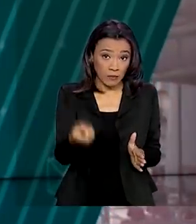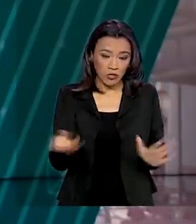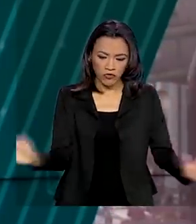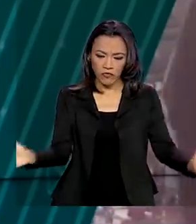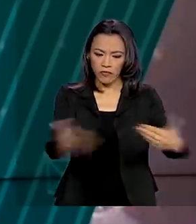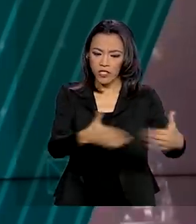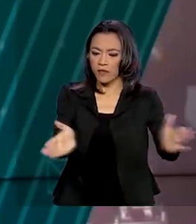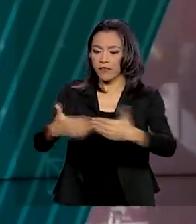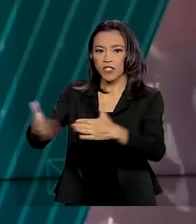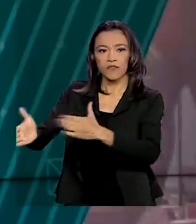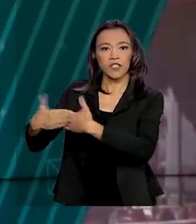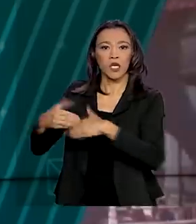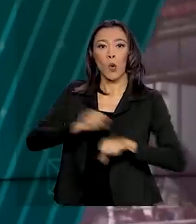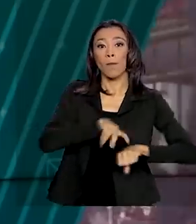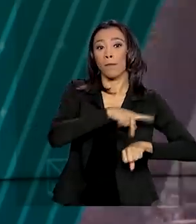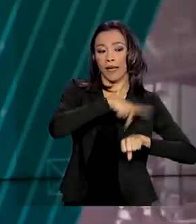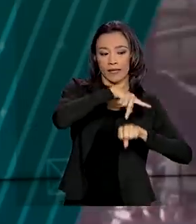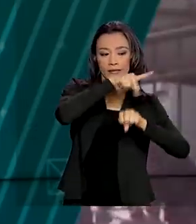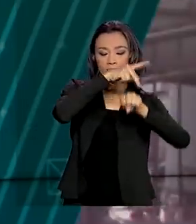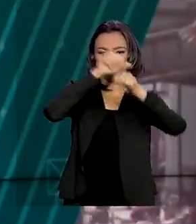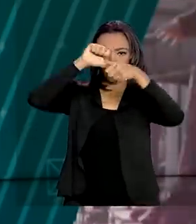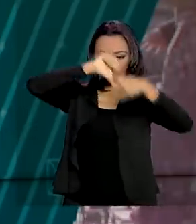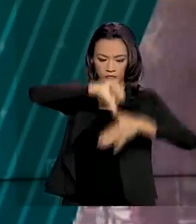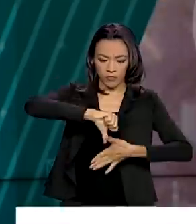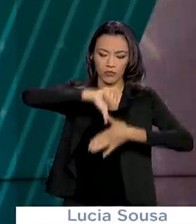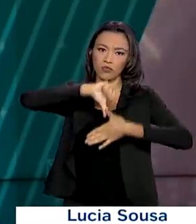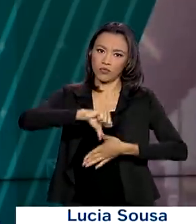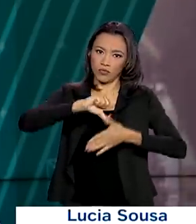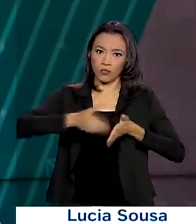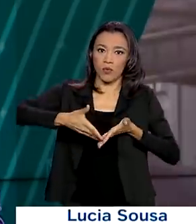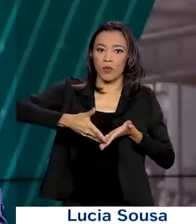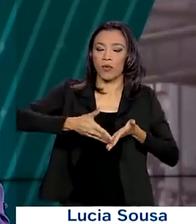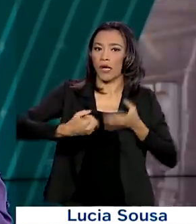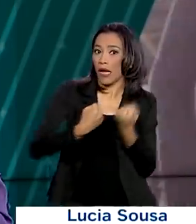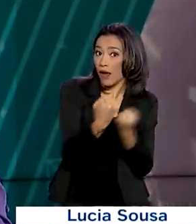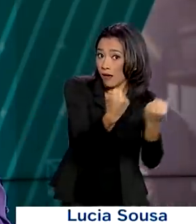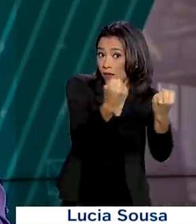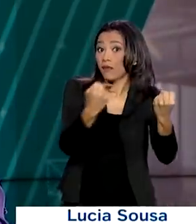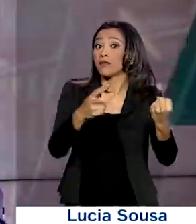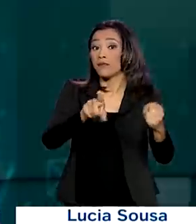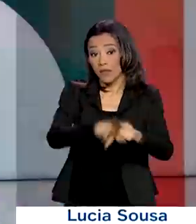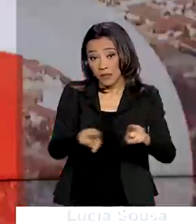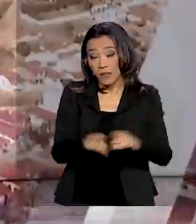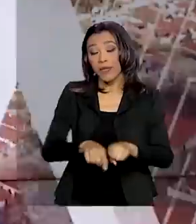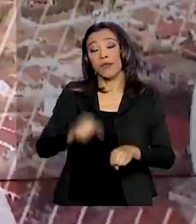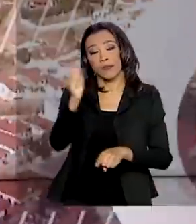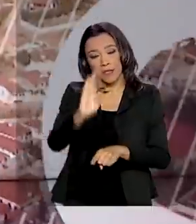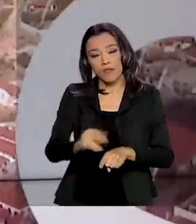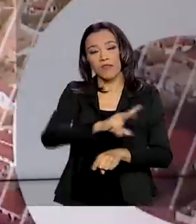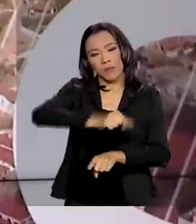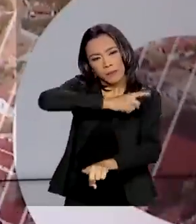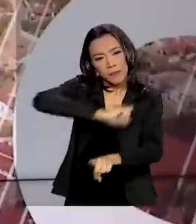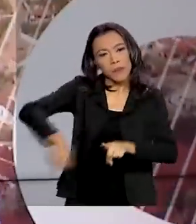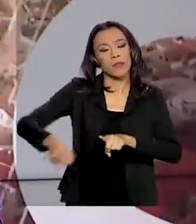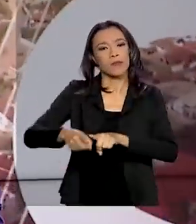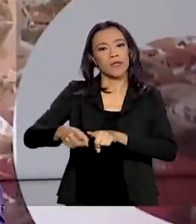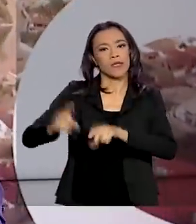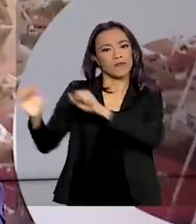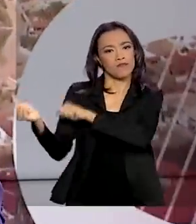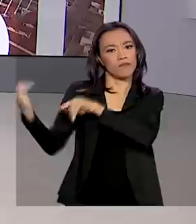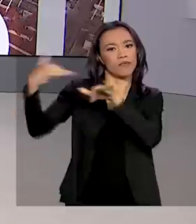fronteira com países da América do Sul por via terrestre, o Brasil também vai restringir a entrada de estrangeiros por